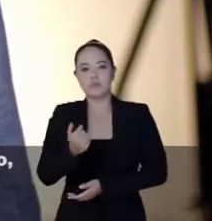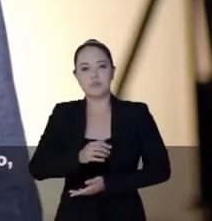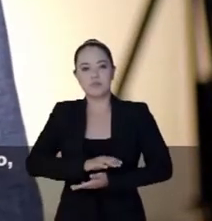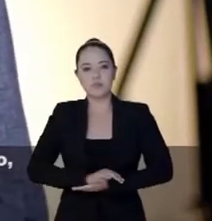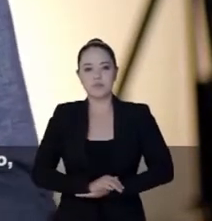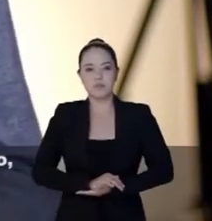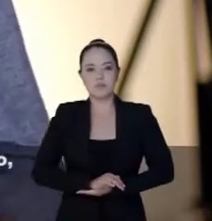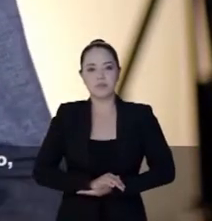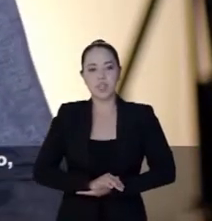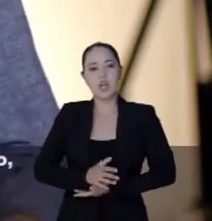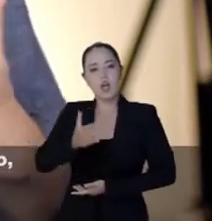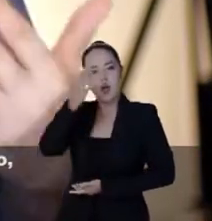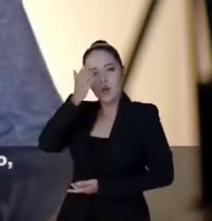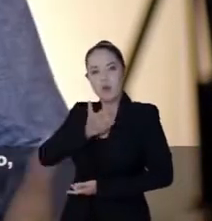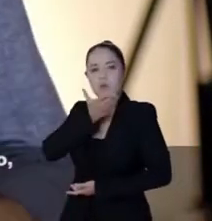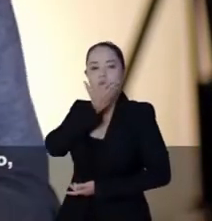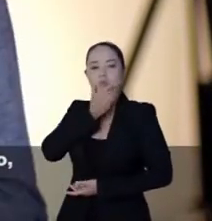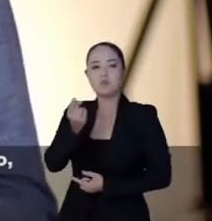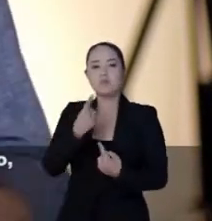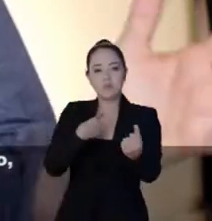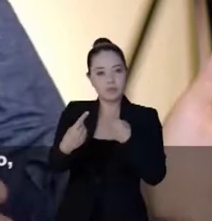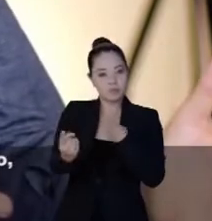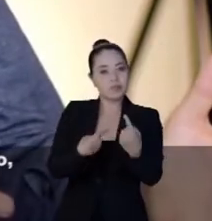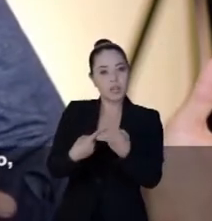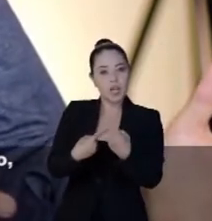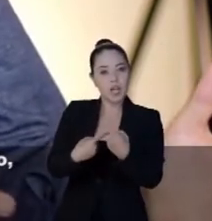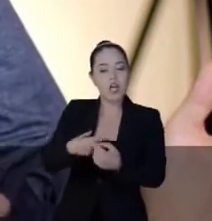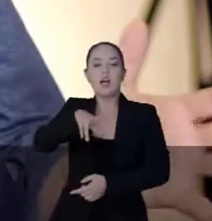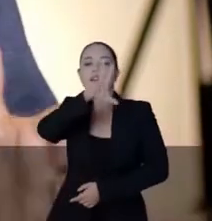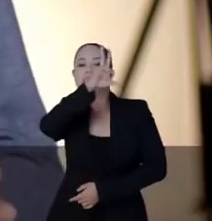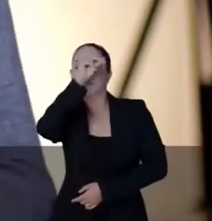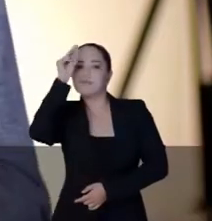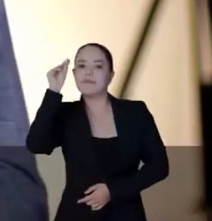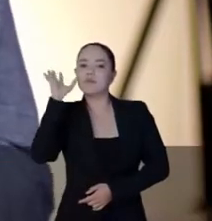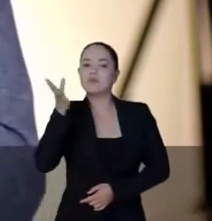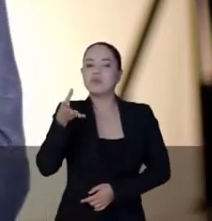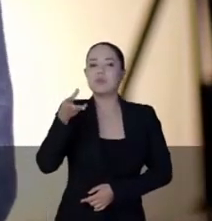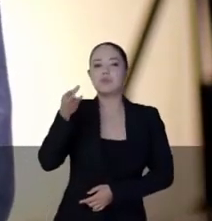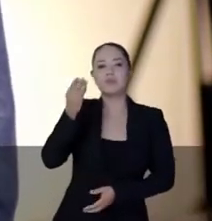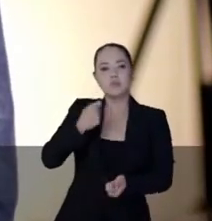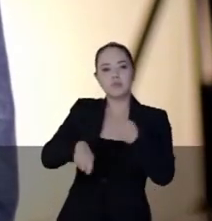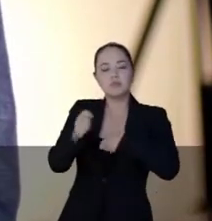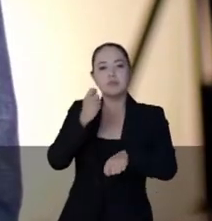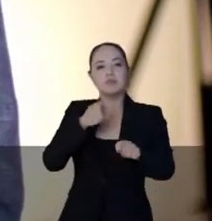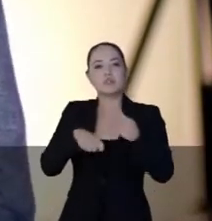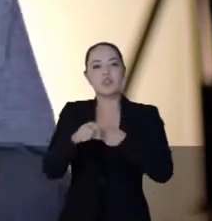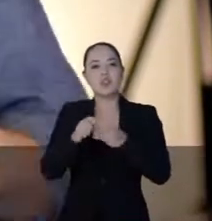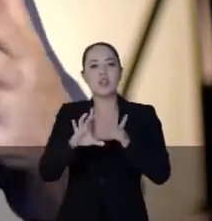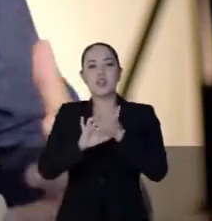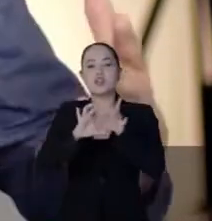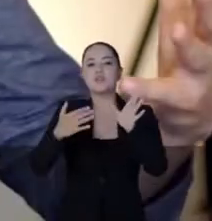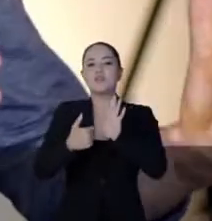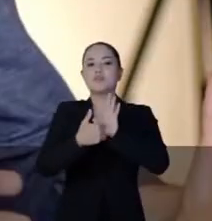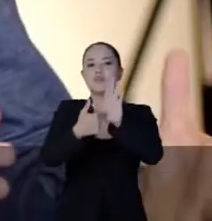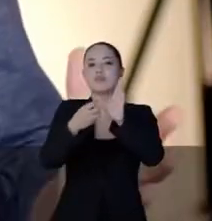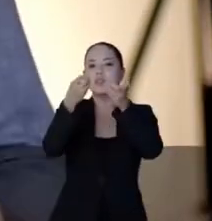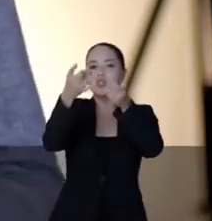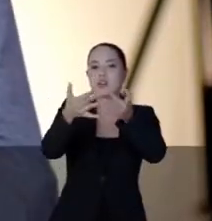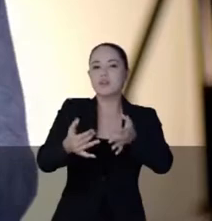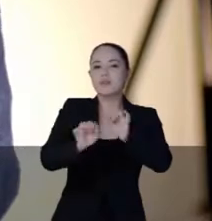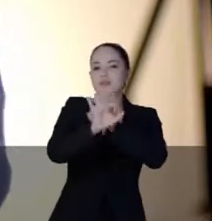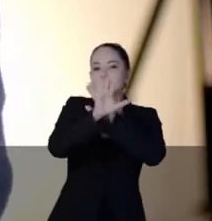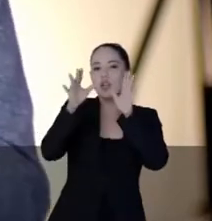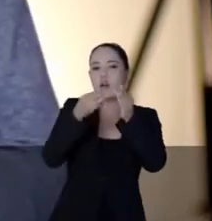conchavo. Sou um homem de diálogo. Como prefeito, administrei com as portas abertas e prestei